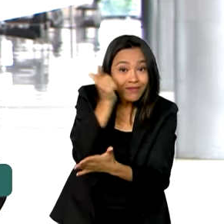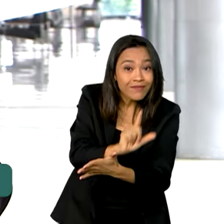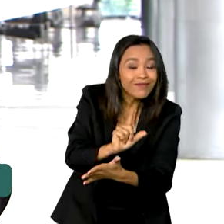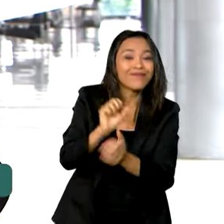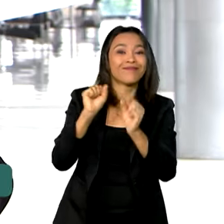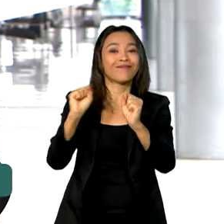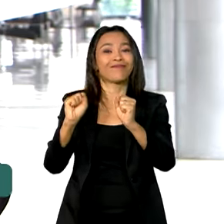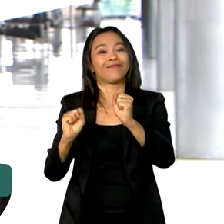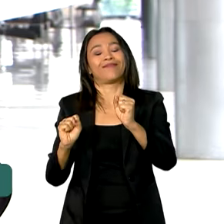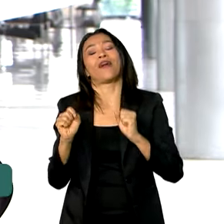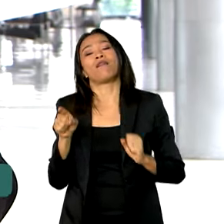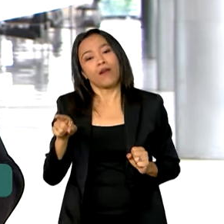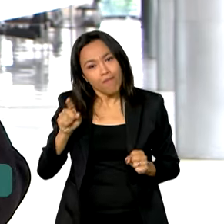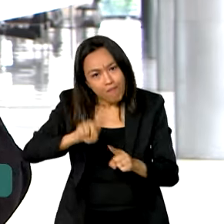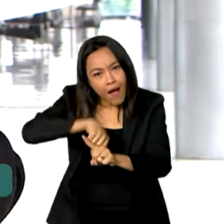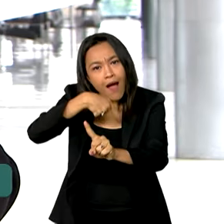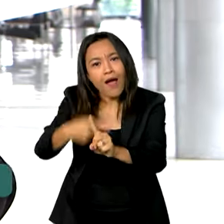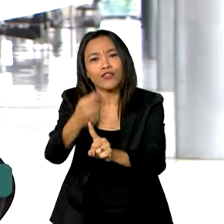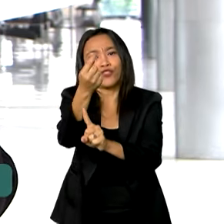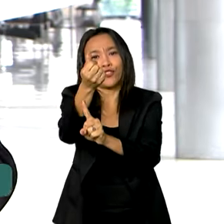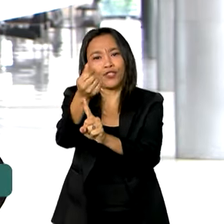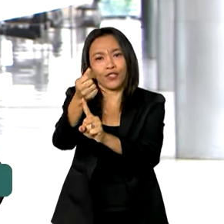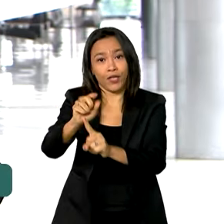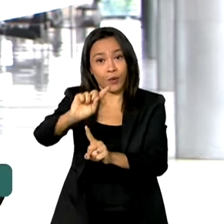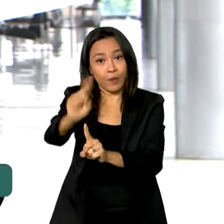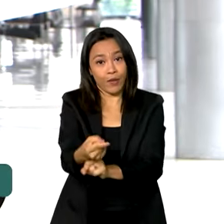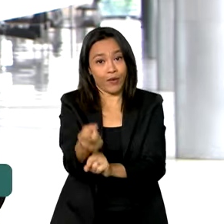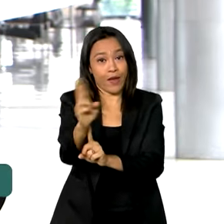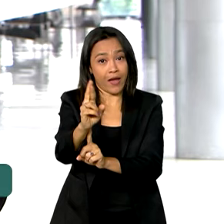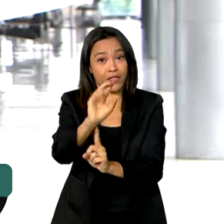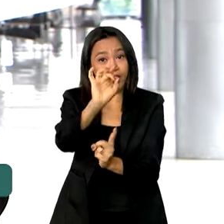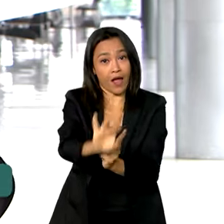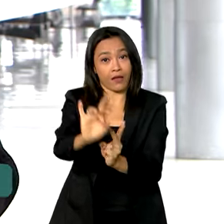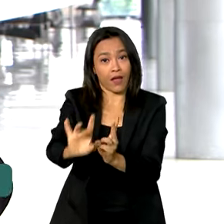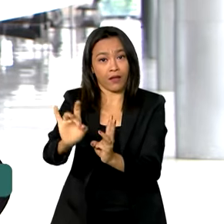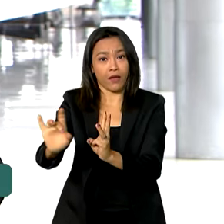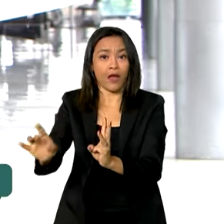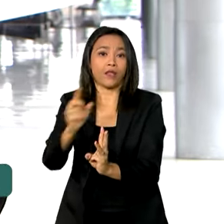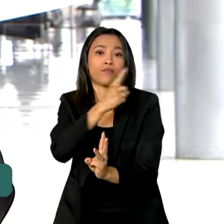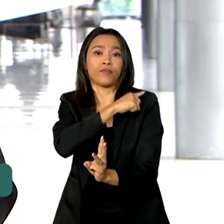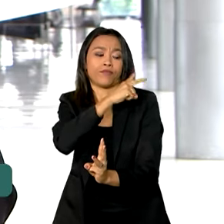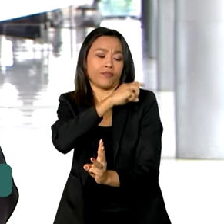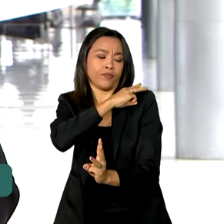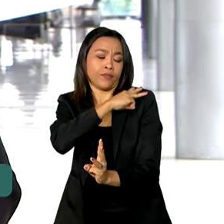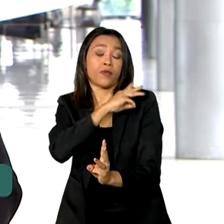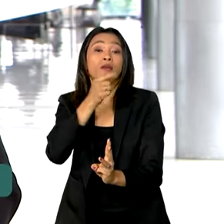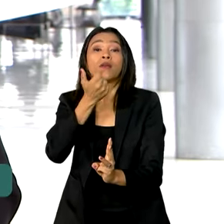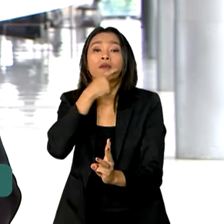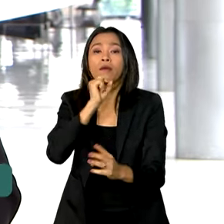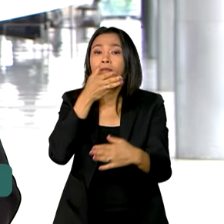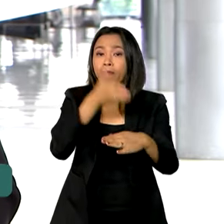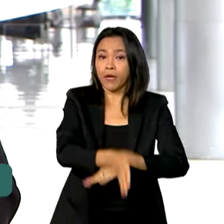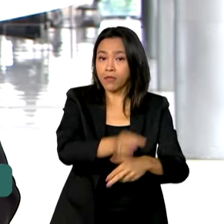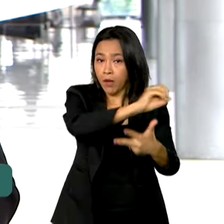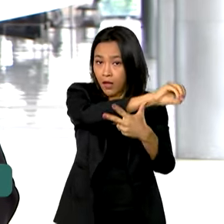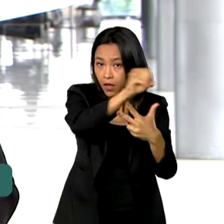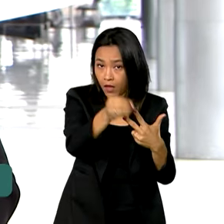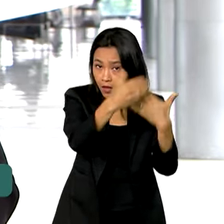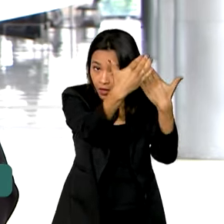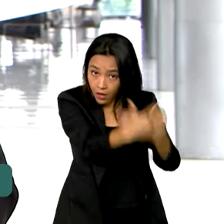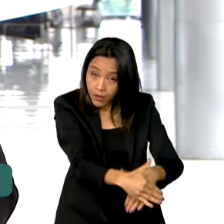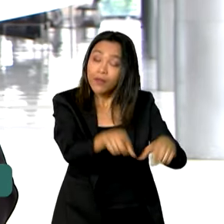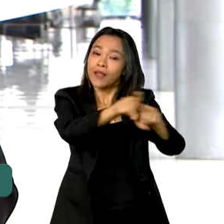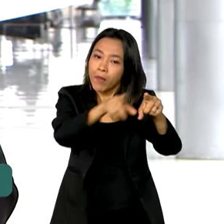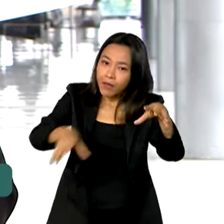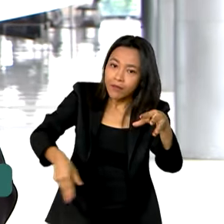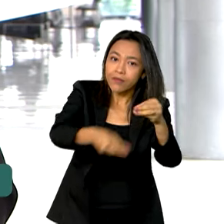ano, naquela série, eles ainda recebem mil reais extras no final de cada ano letivo. E aqueles que participarem do Exame Nacional do Ensino Médio